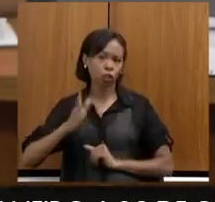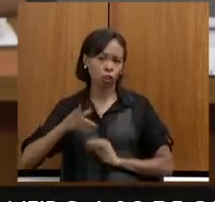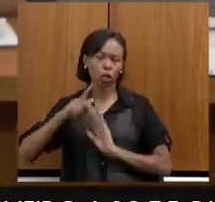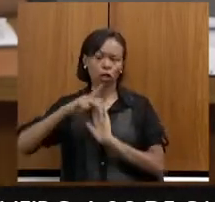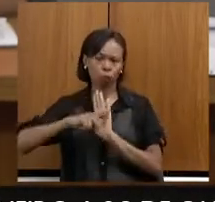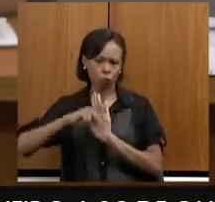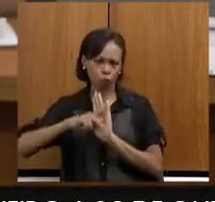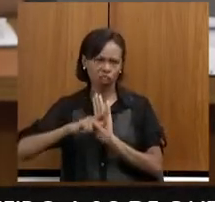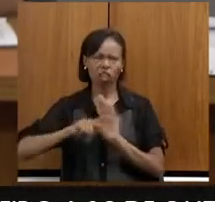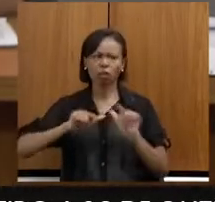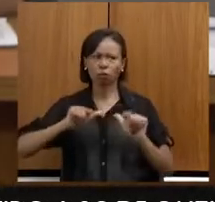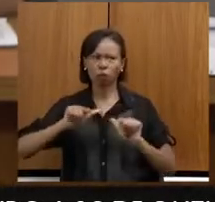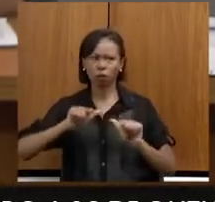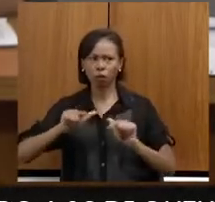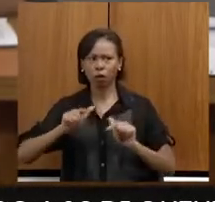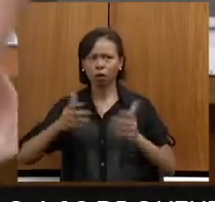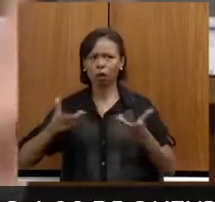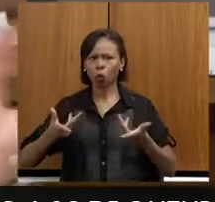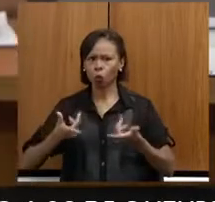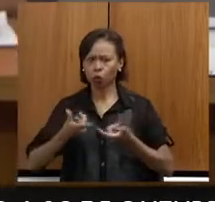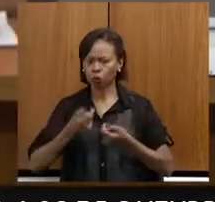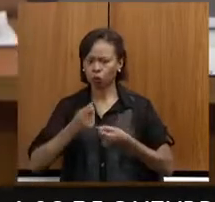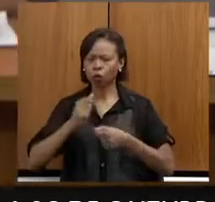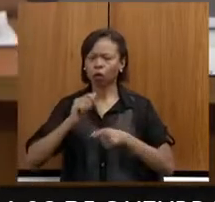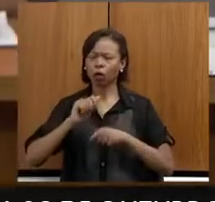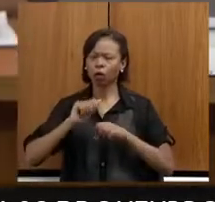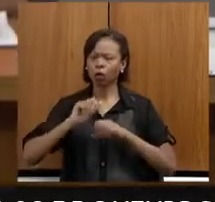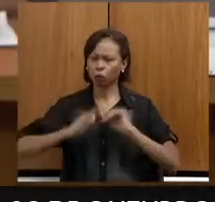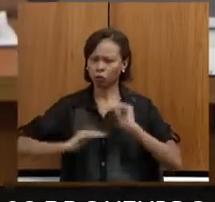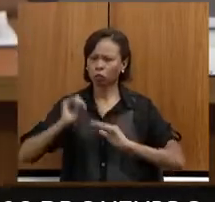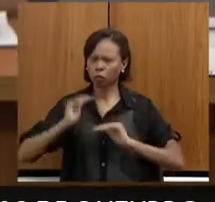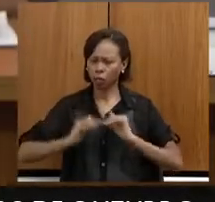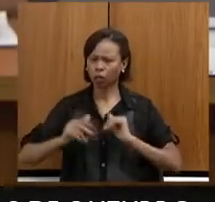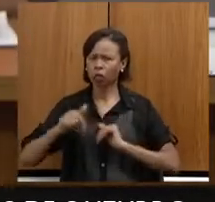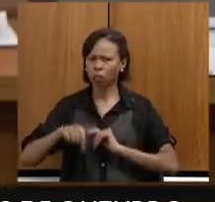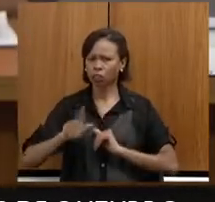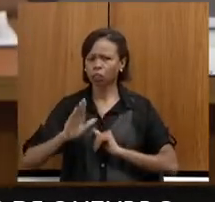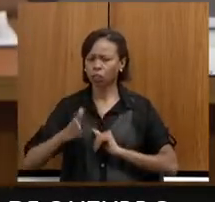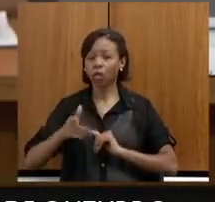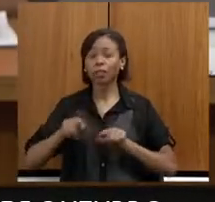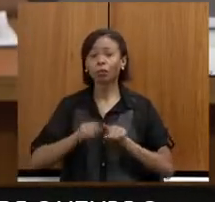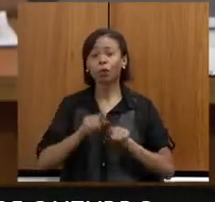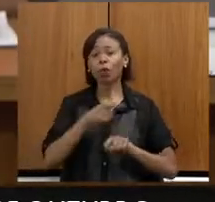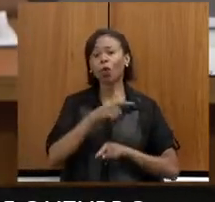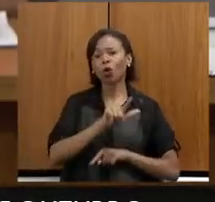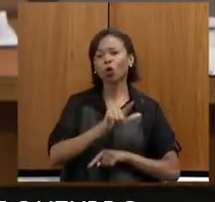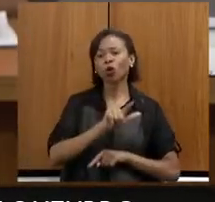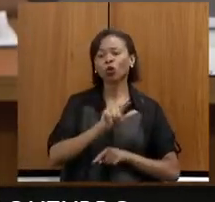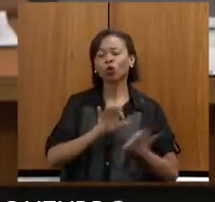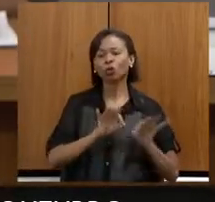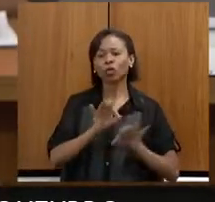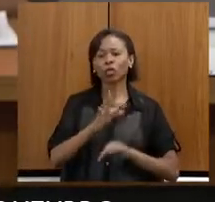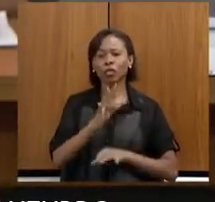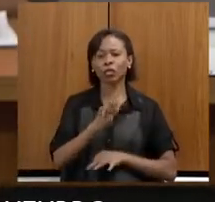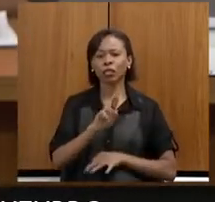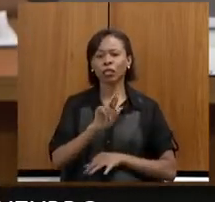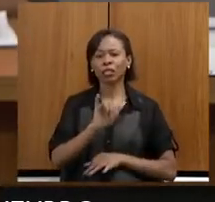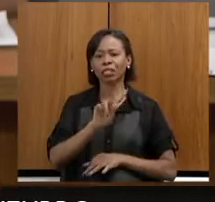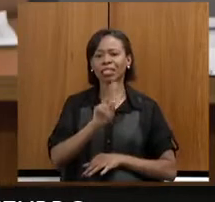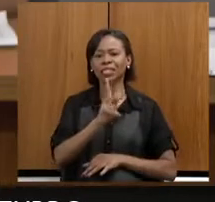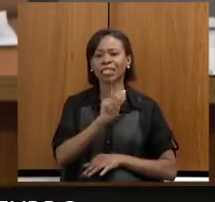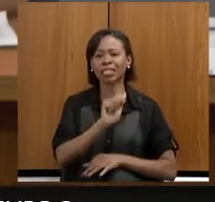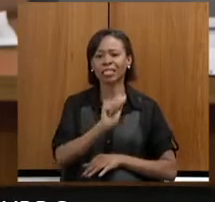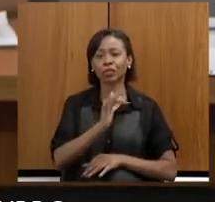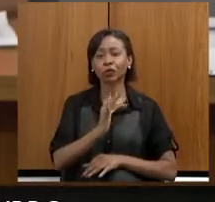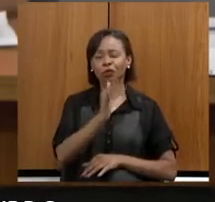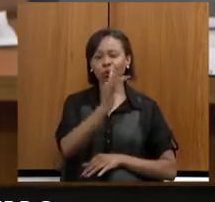profissional aqui, nós temos um grande projeto de qualificação profissional que são as trilhas do futuro, que parte da educação, parte da